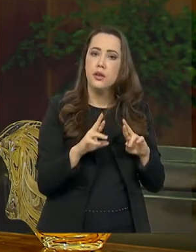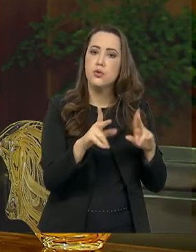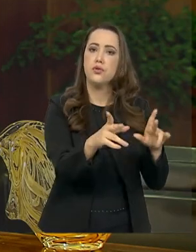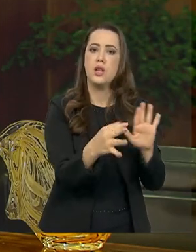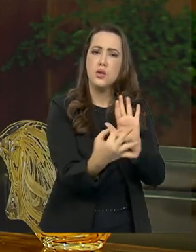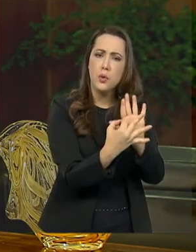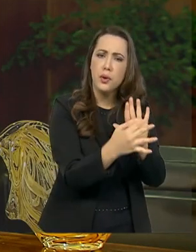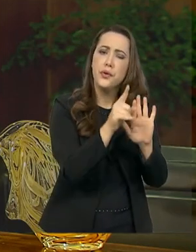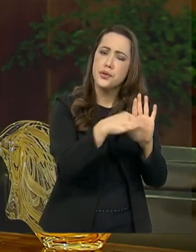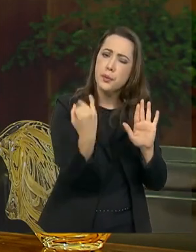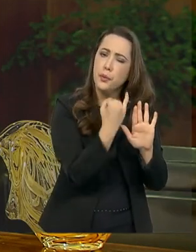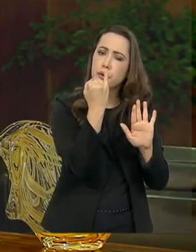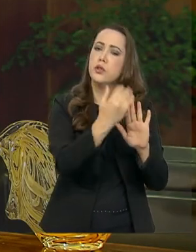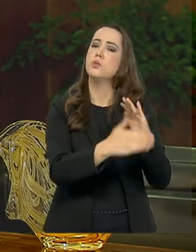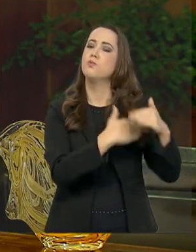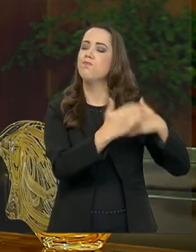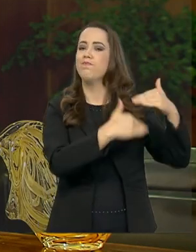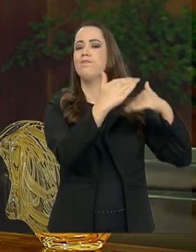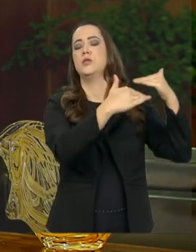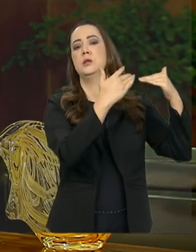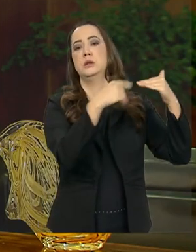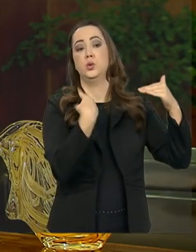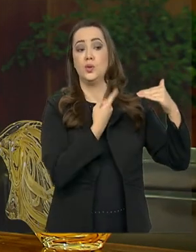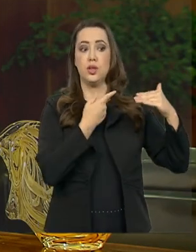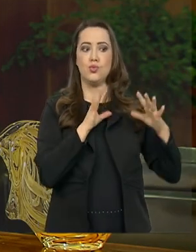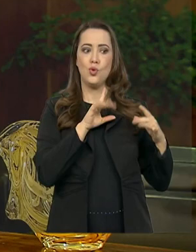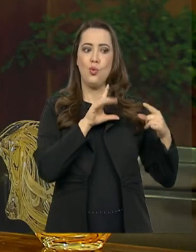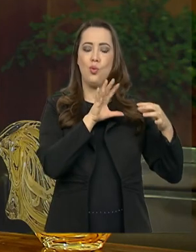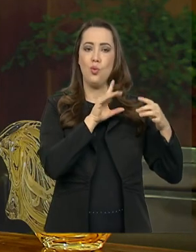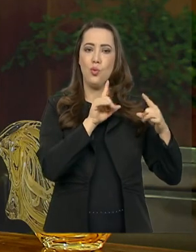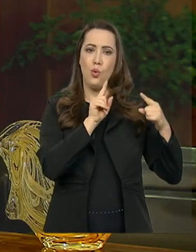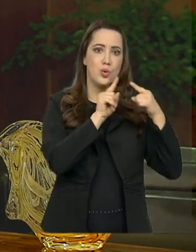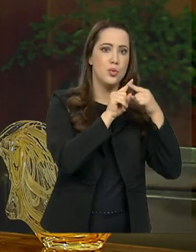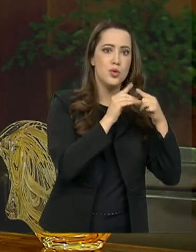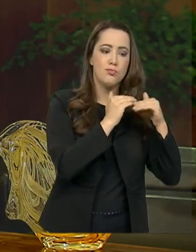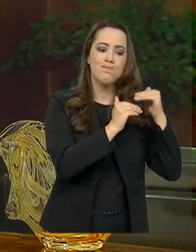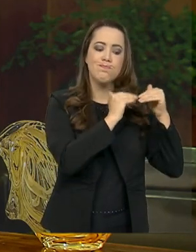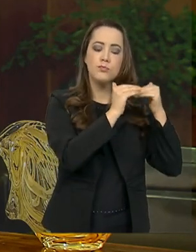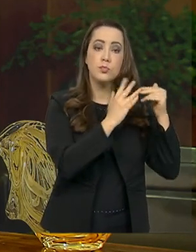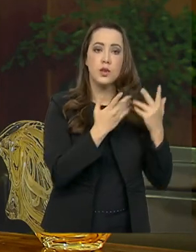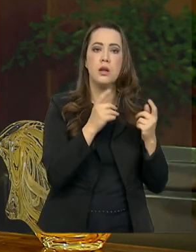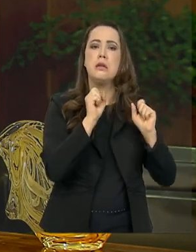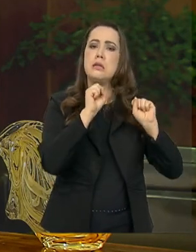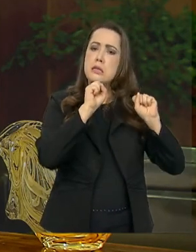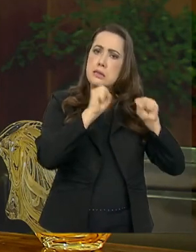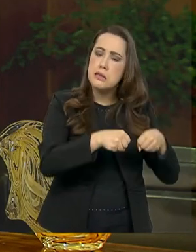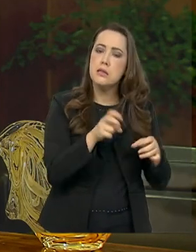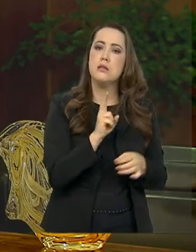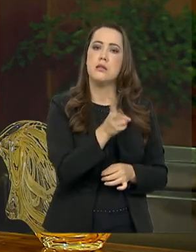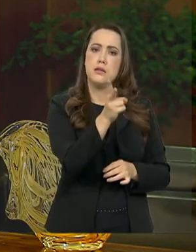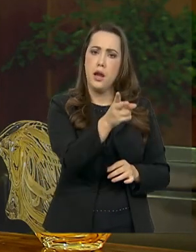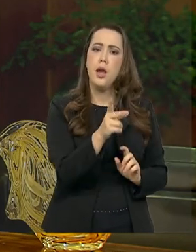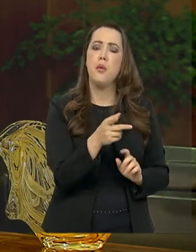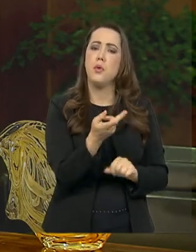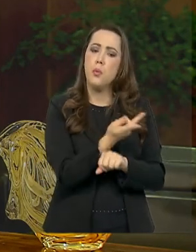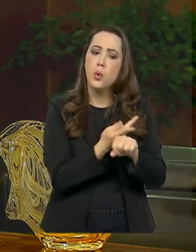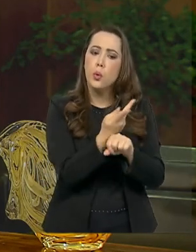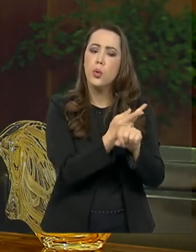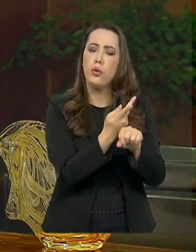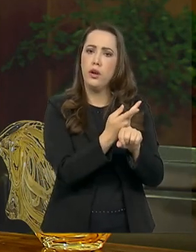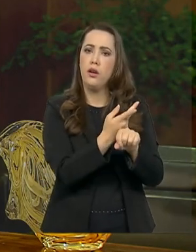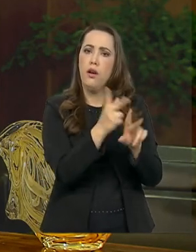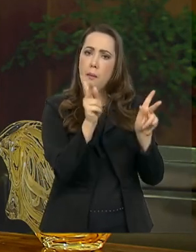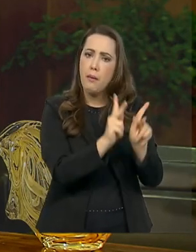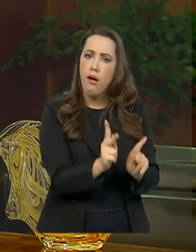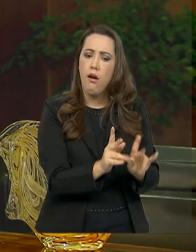possamos crescer naquilo que nós estamos construindo e dentro do possível procuro sim conciliar e compor